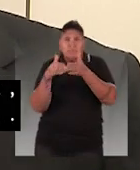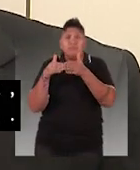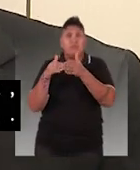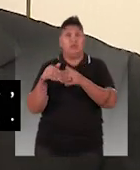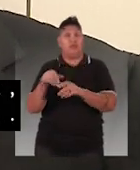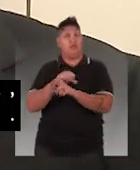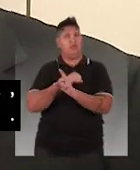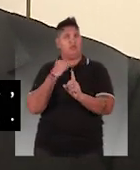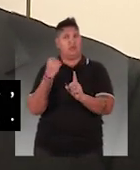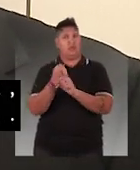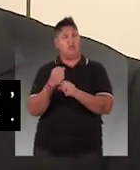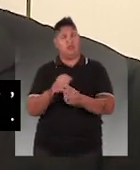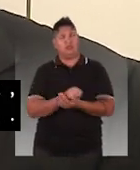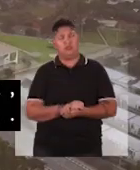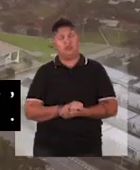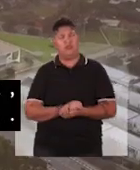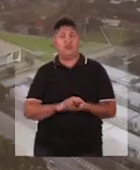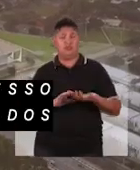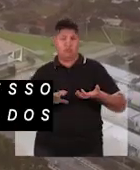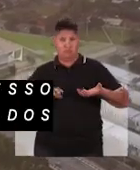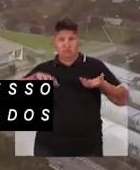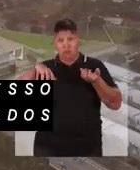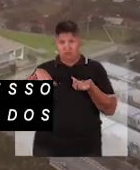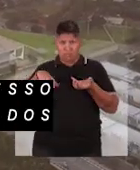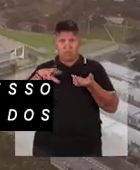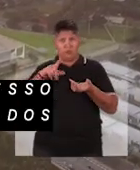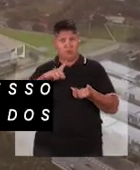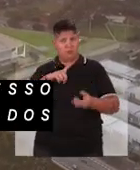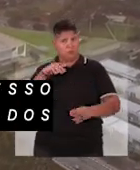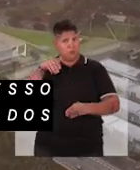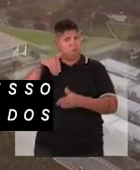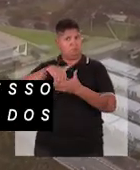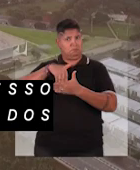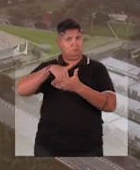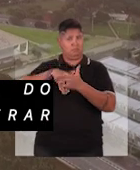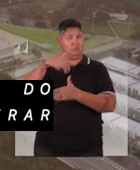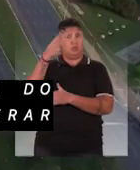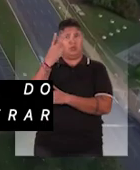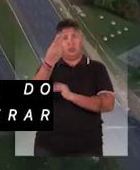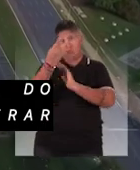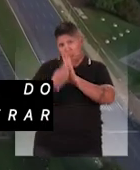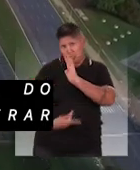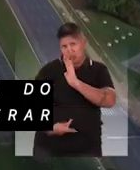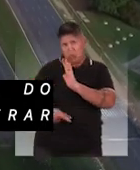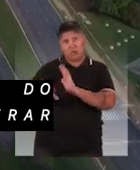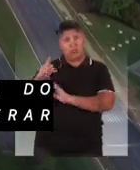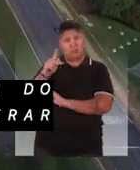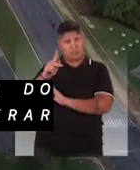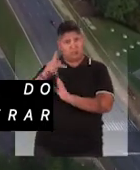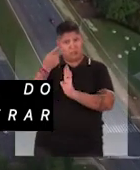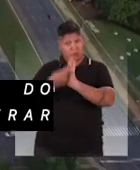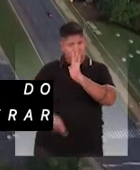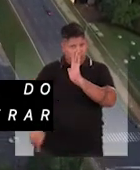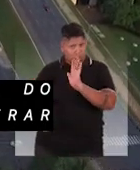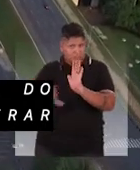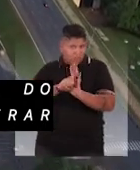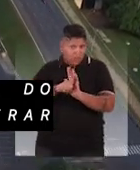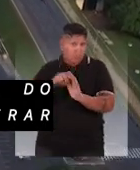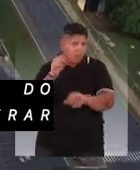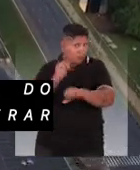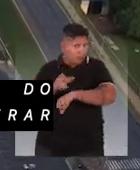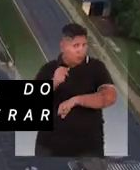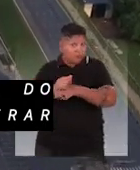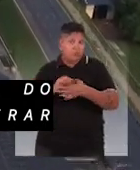clamar, pedir, chamar a sociedade. No Congresso Nacional serão votados dois projetos, o Pele do Veneno, que pode